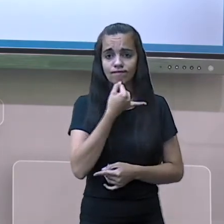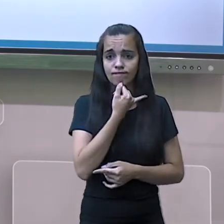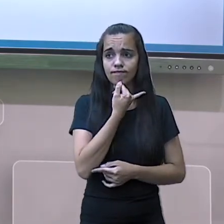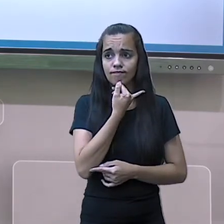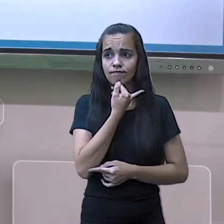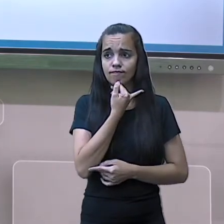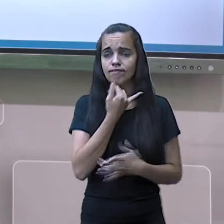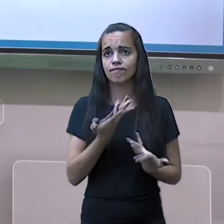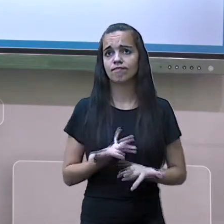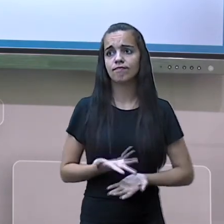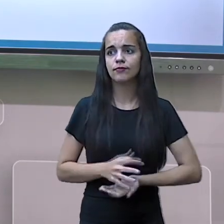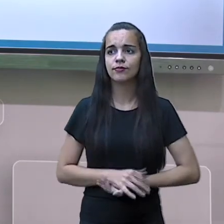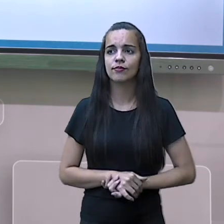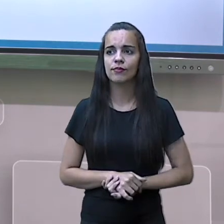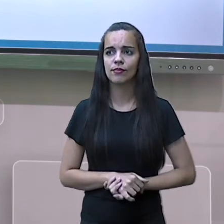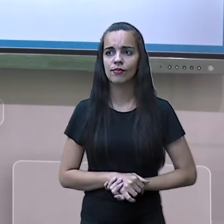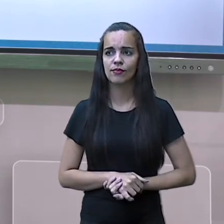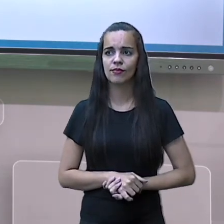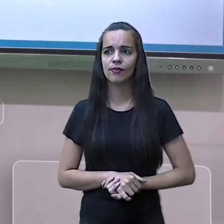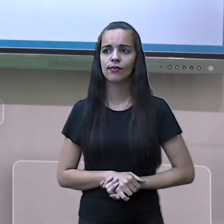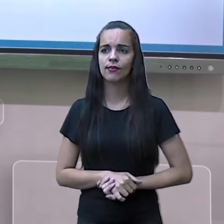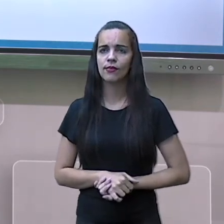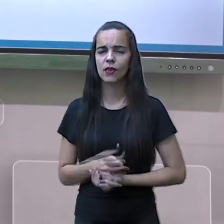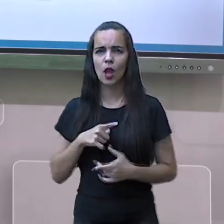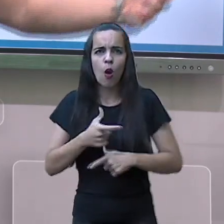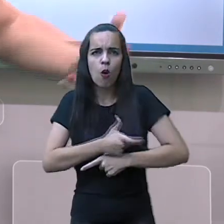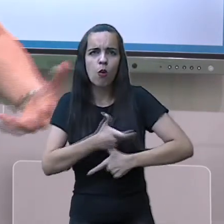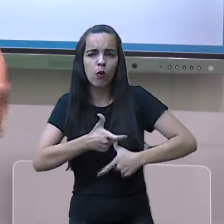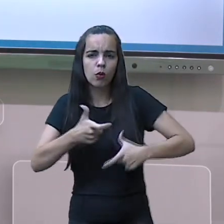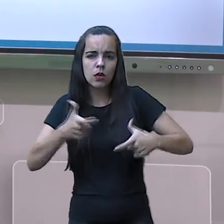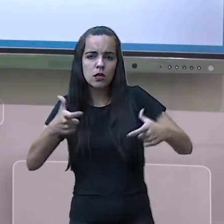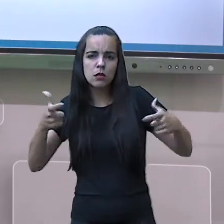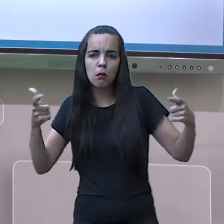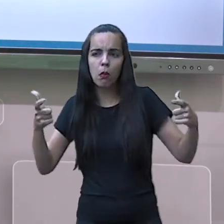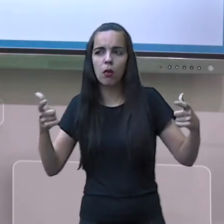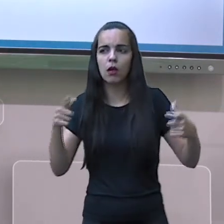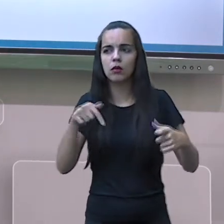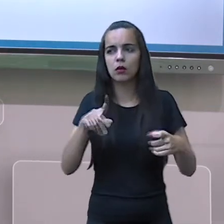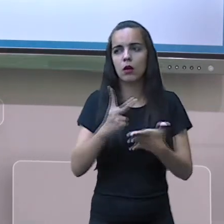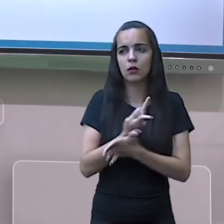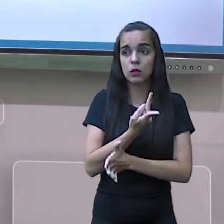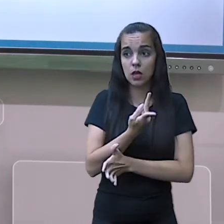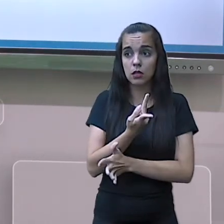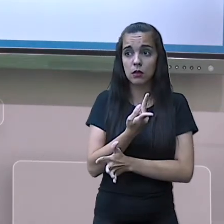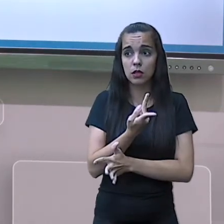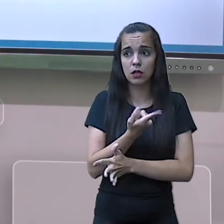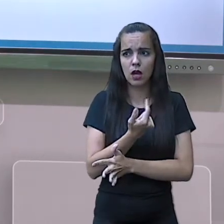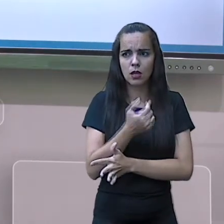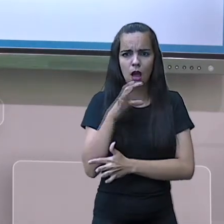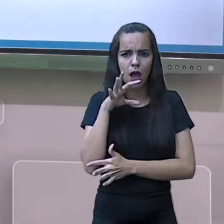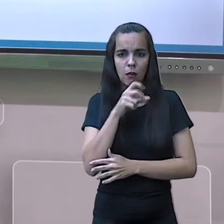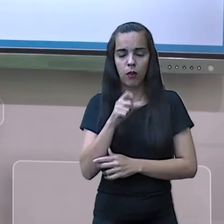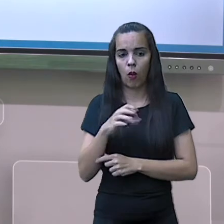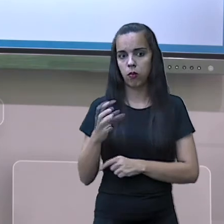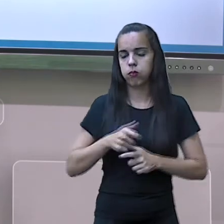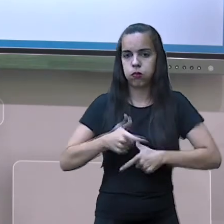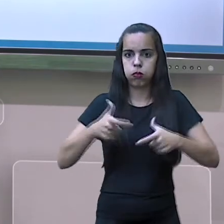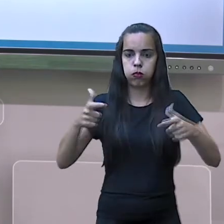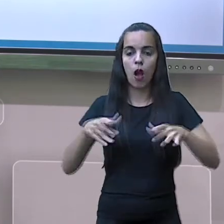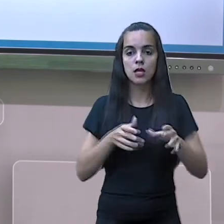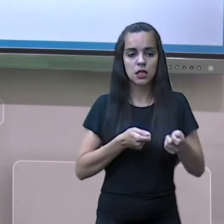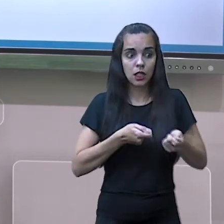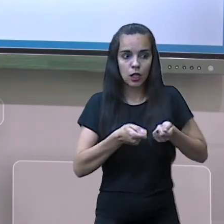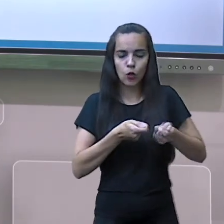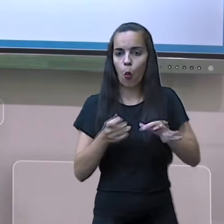esse crescimento do número da população de forma desordenada dentro das